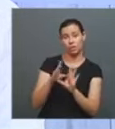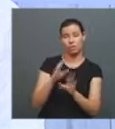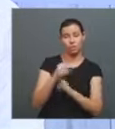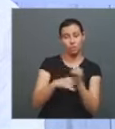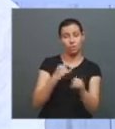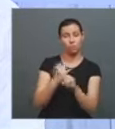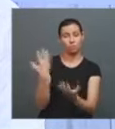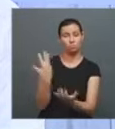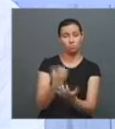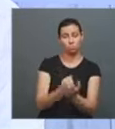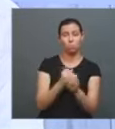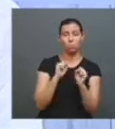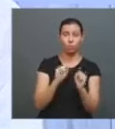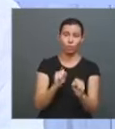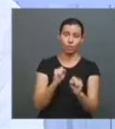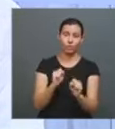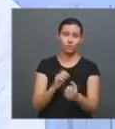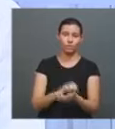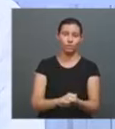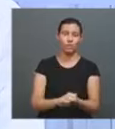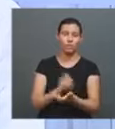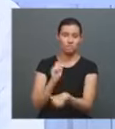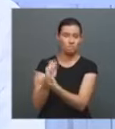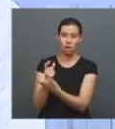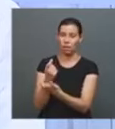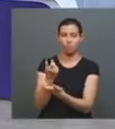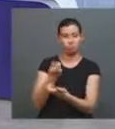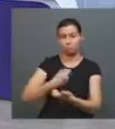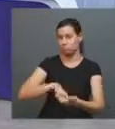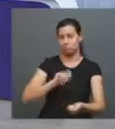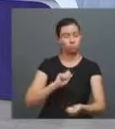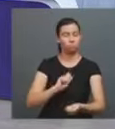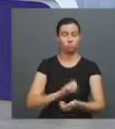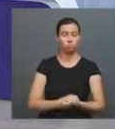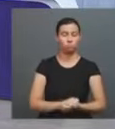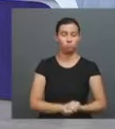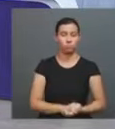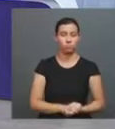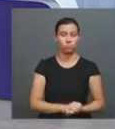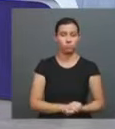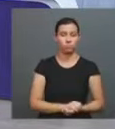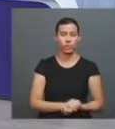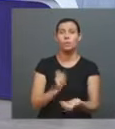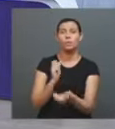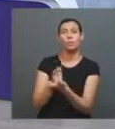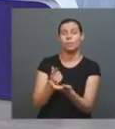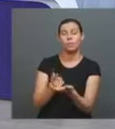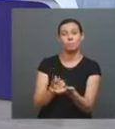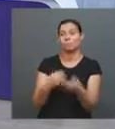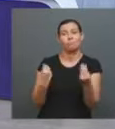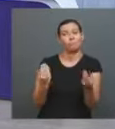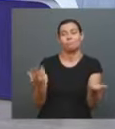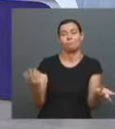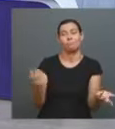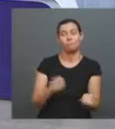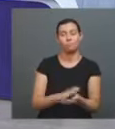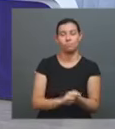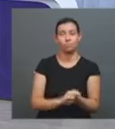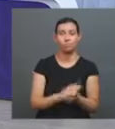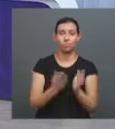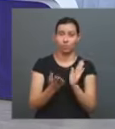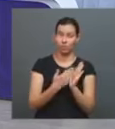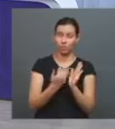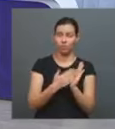Você não precisa fazer mais força, você não precisa mais comprar esse livro, né? E realmente, quem é que vai comprar? Claro, até esses livros